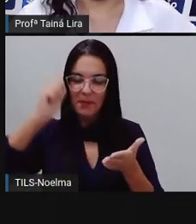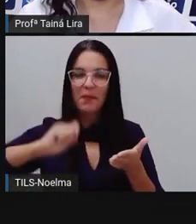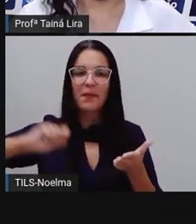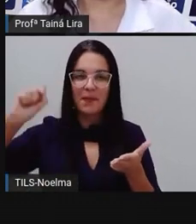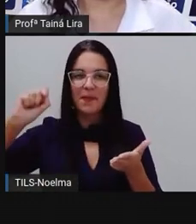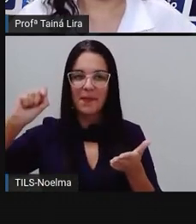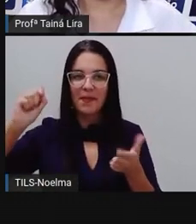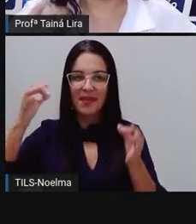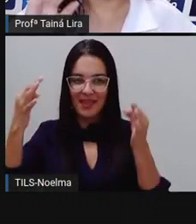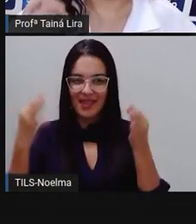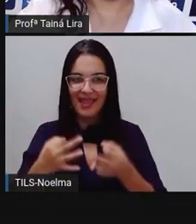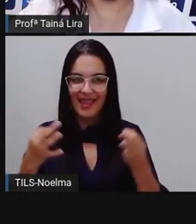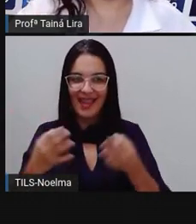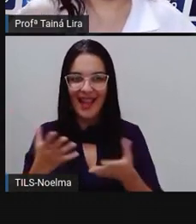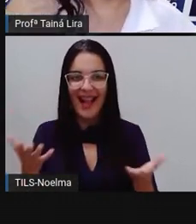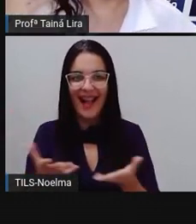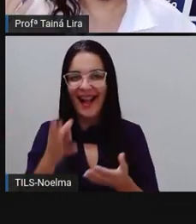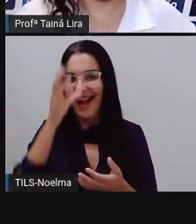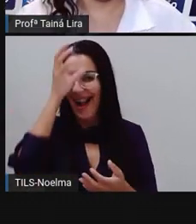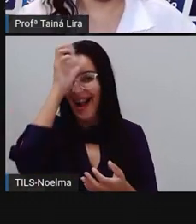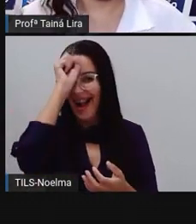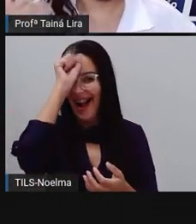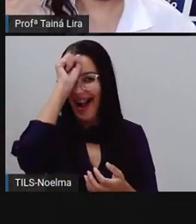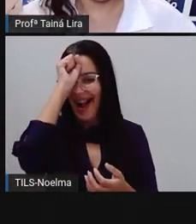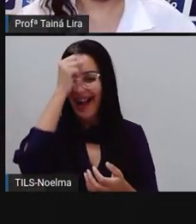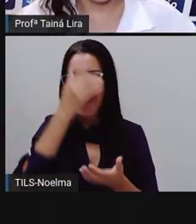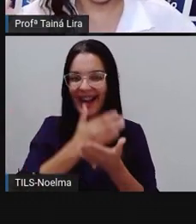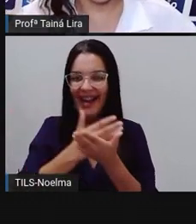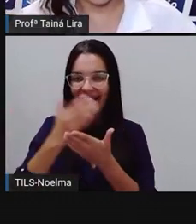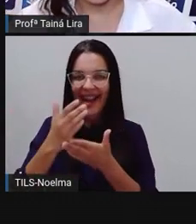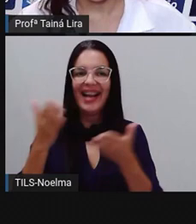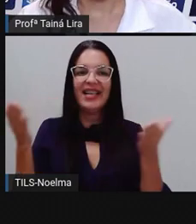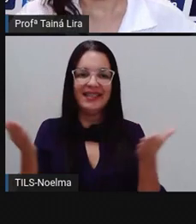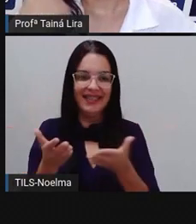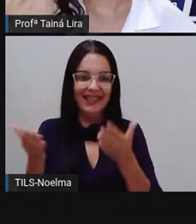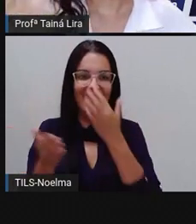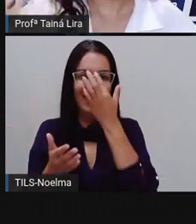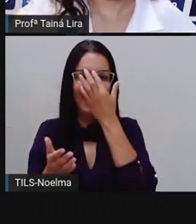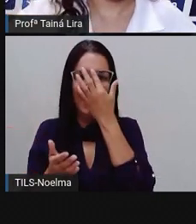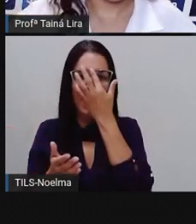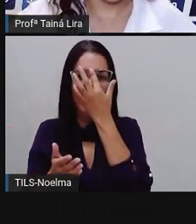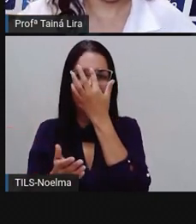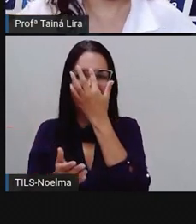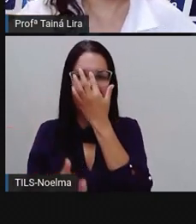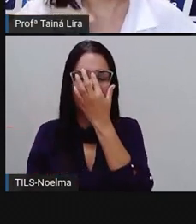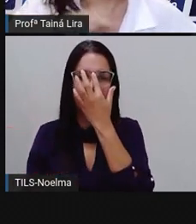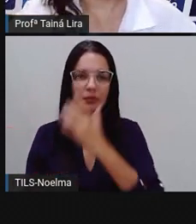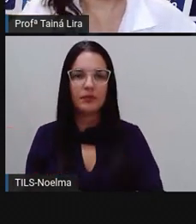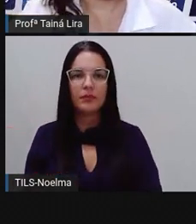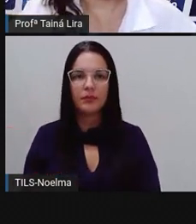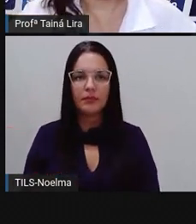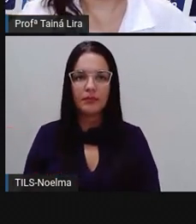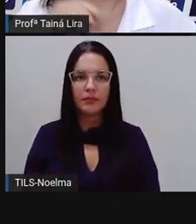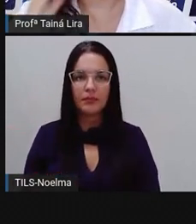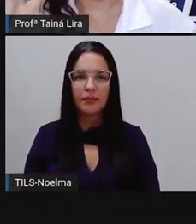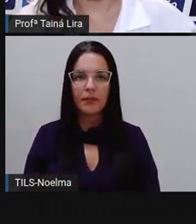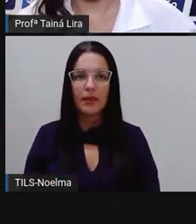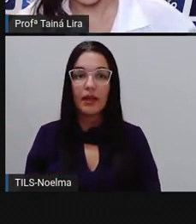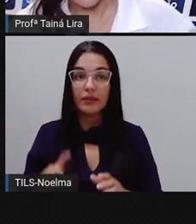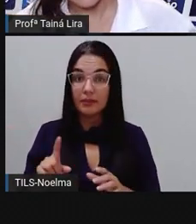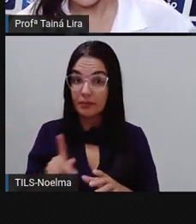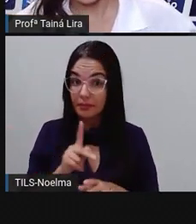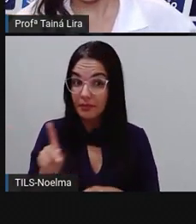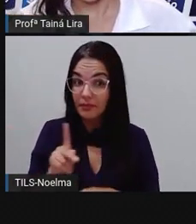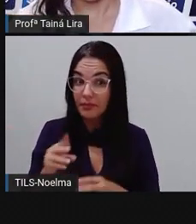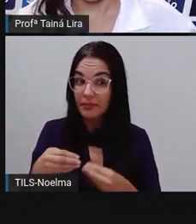letra cursiva. E é isso que nós vamos fazer, né, começar a fazer a partir de agora. Só que a Pró vai trazer umas dicas bem